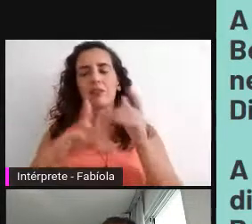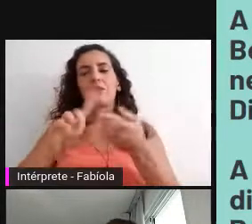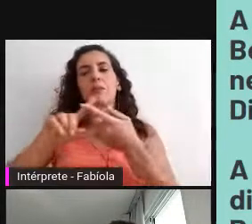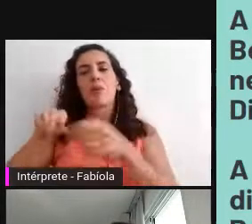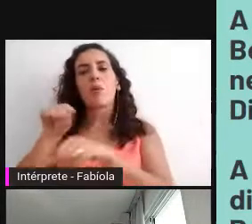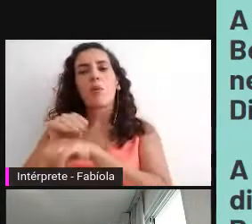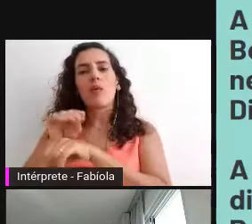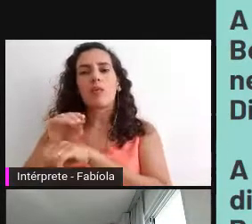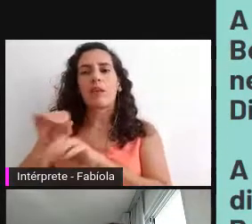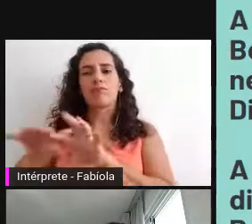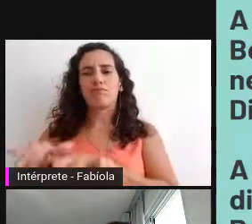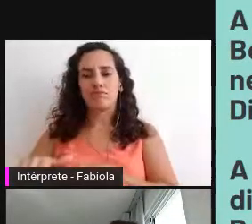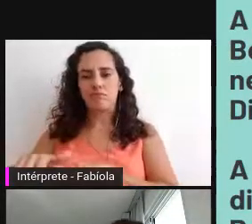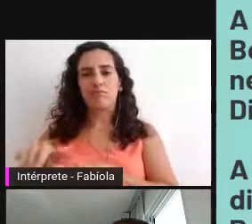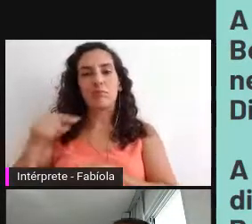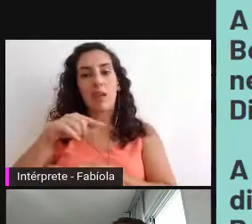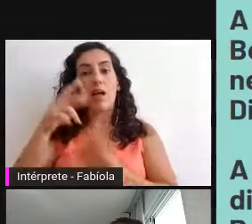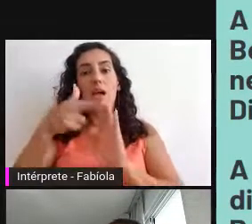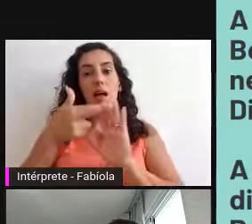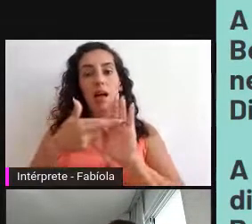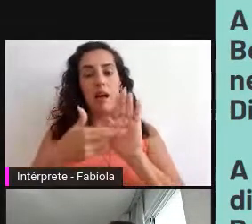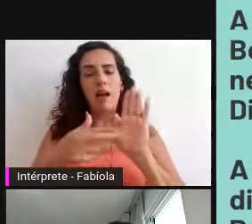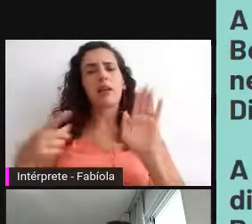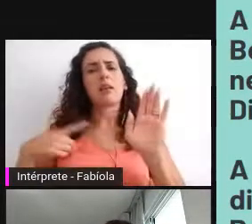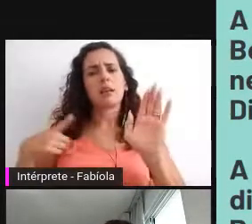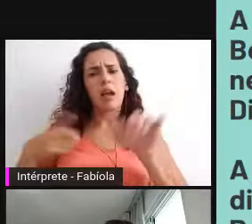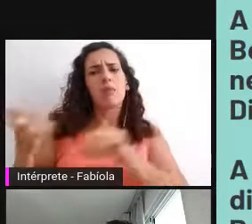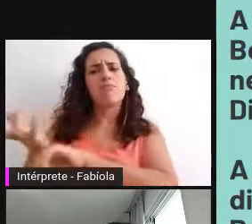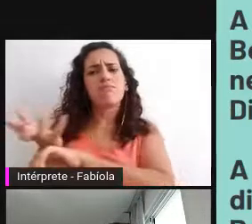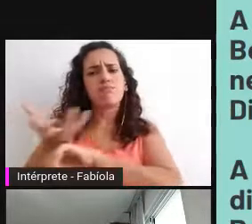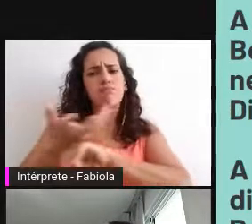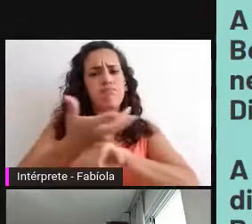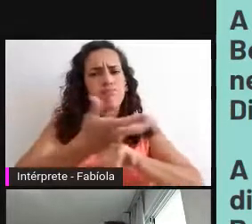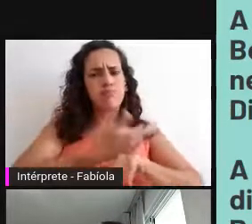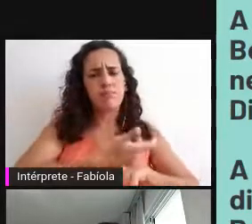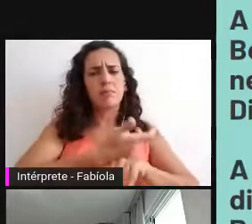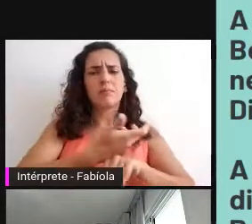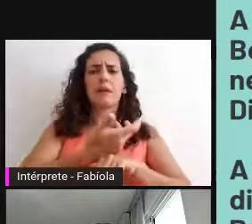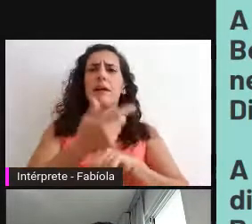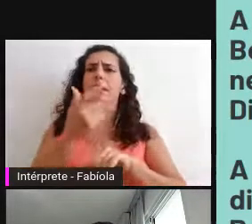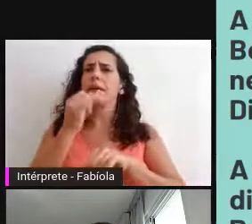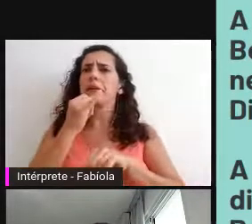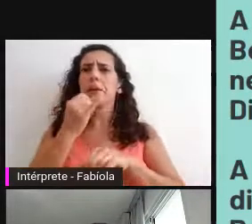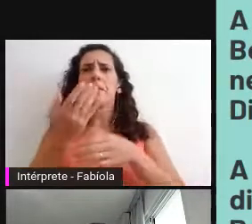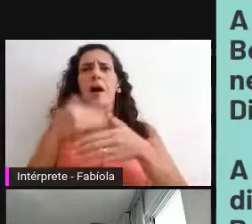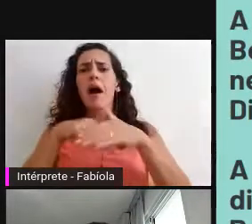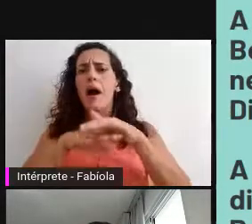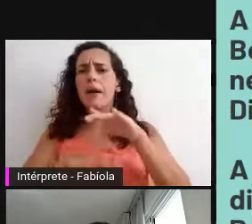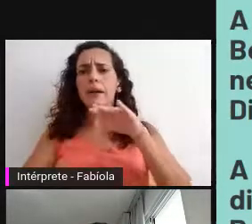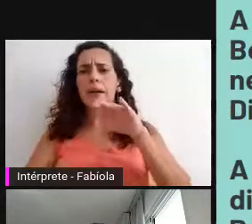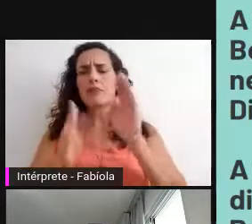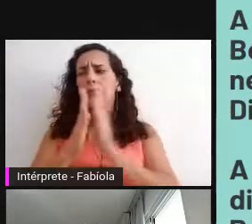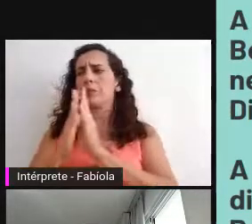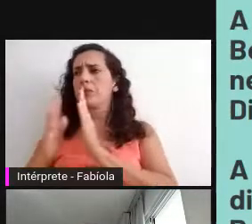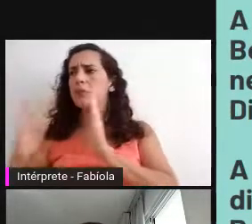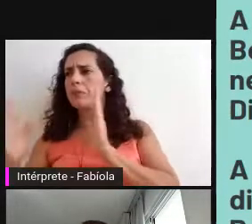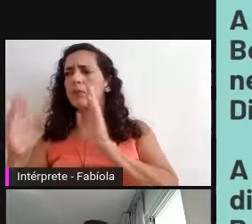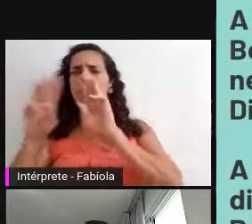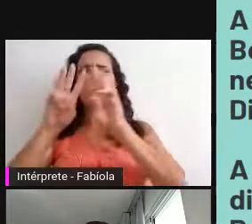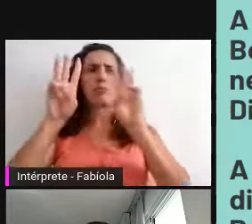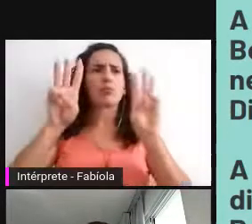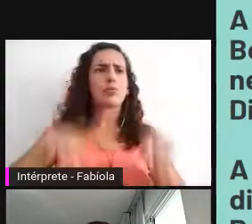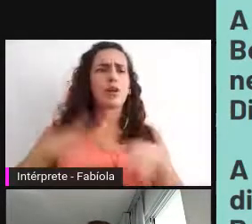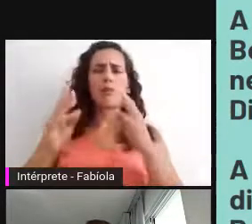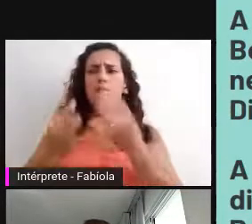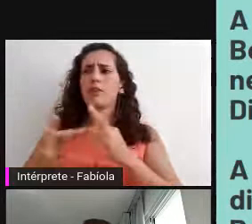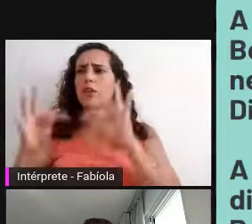norma que interage interdisciplinarmente com arquivo, com bíblio, com museo, com tecnologia da